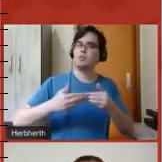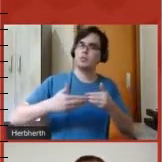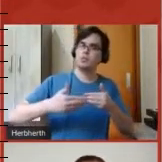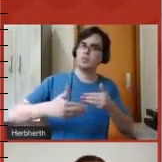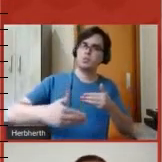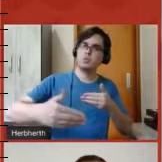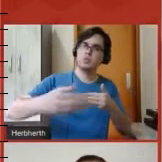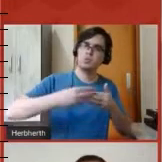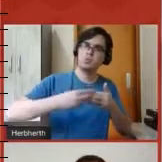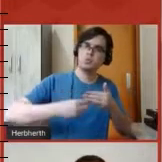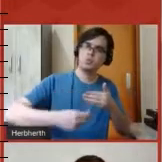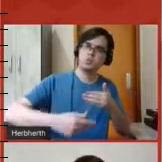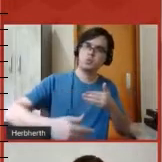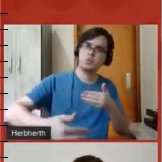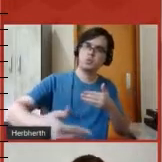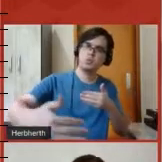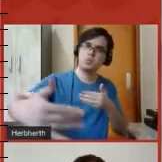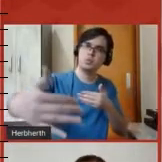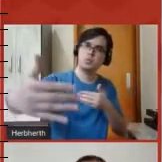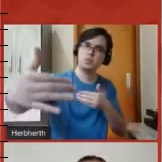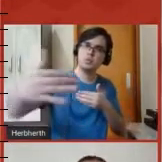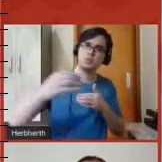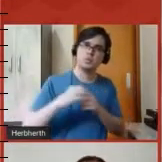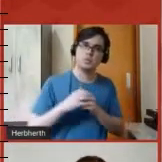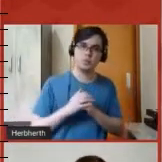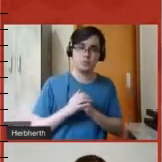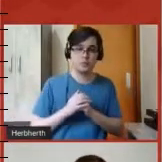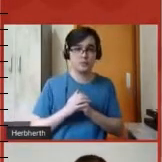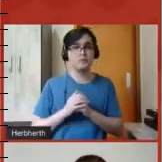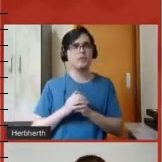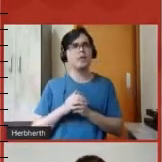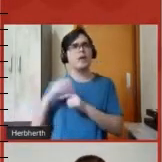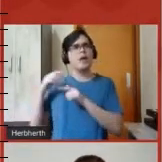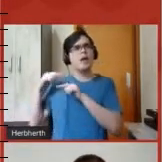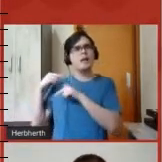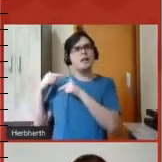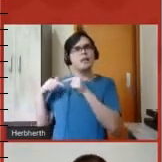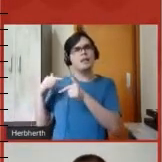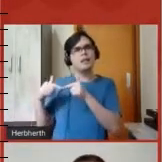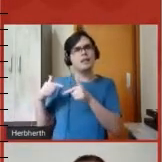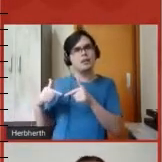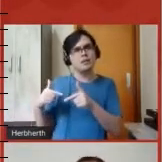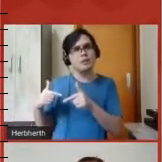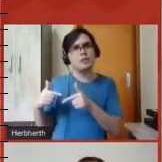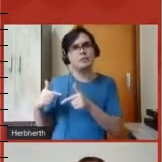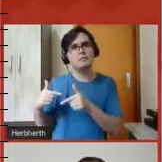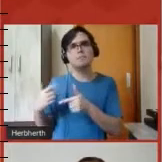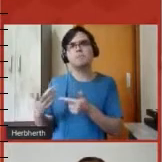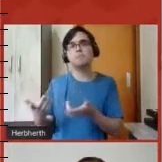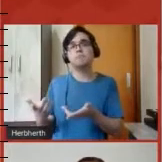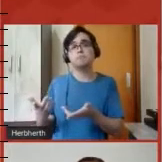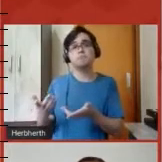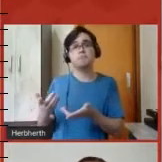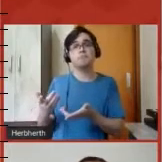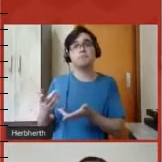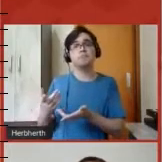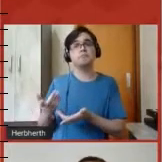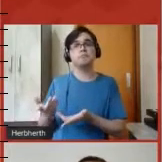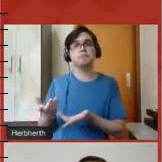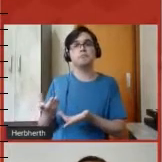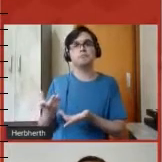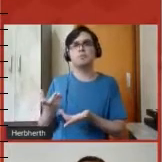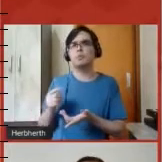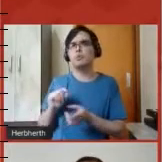há uma tendência, né, no modelo tradicional, que a gente oferta ali presencialmente às nossas disciplinas, há uma